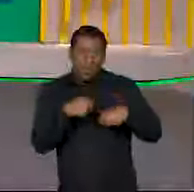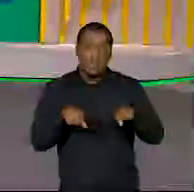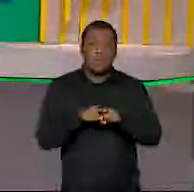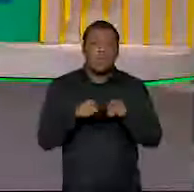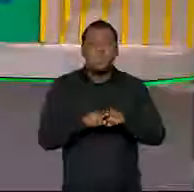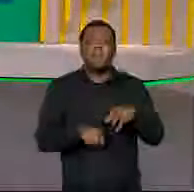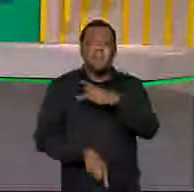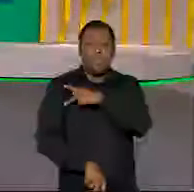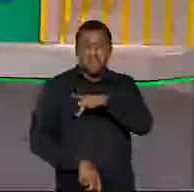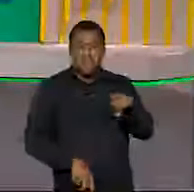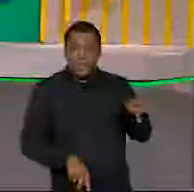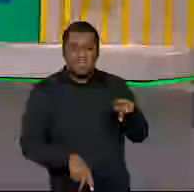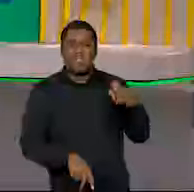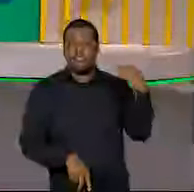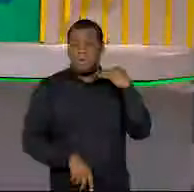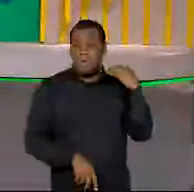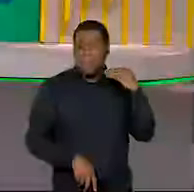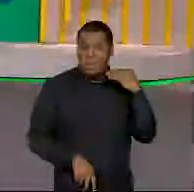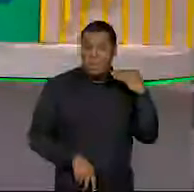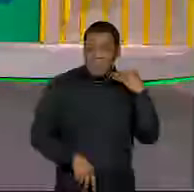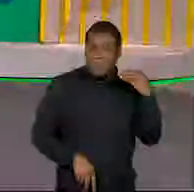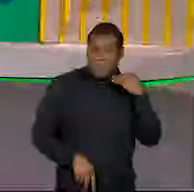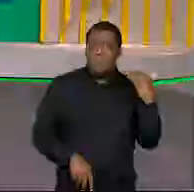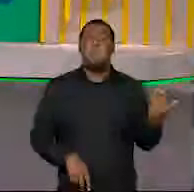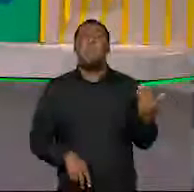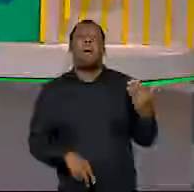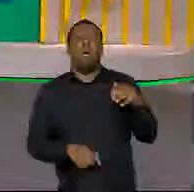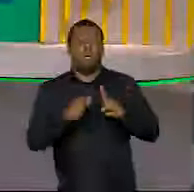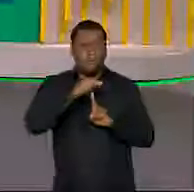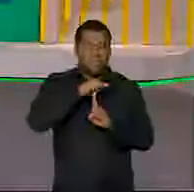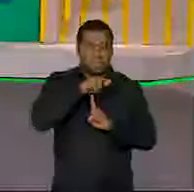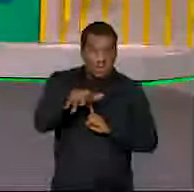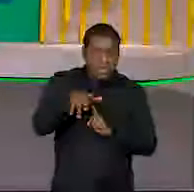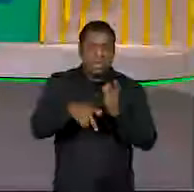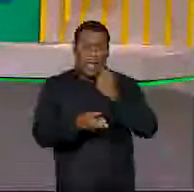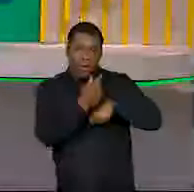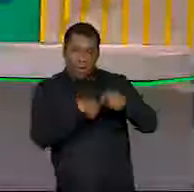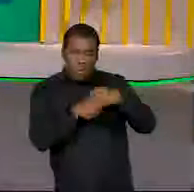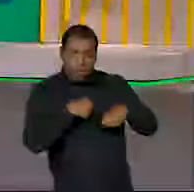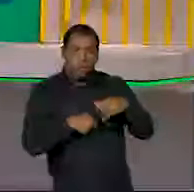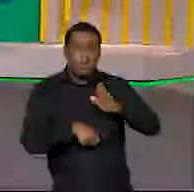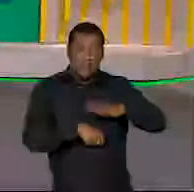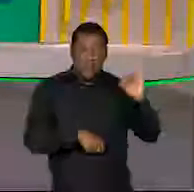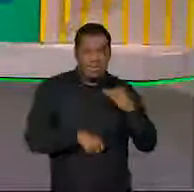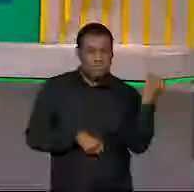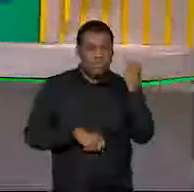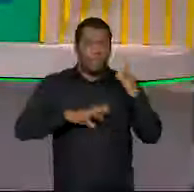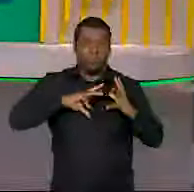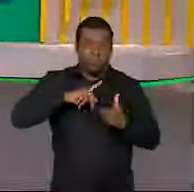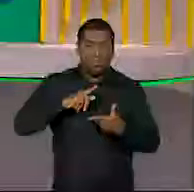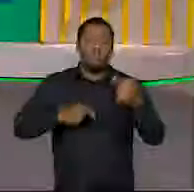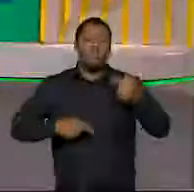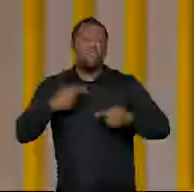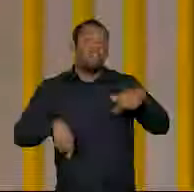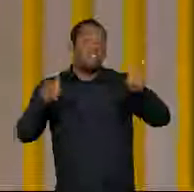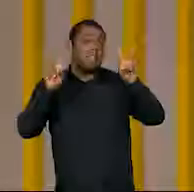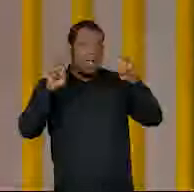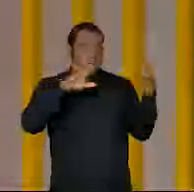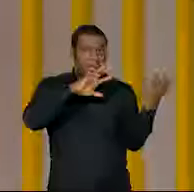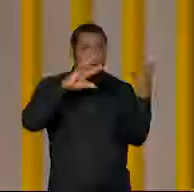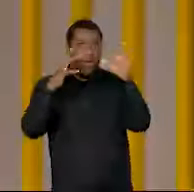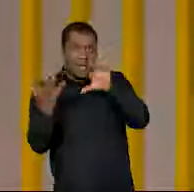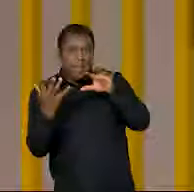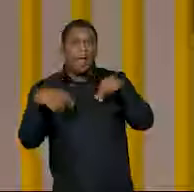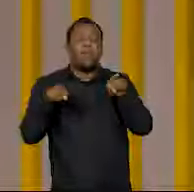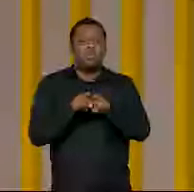bancos centrais das maiores economias do planeta vão discutir desigualdade social e mudanças climáticas. O